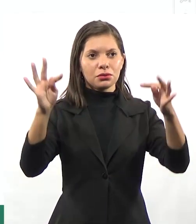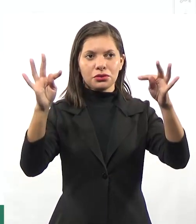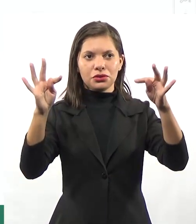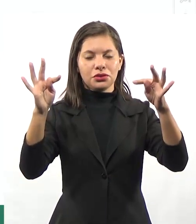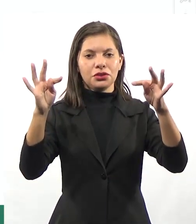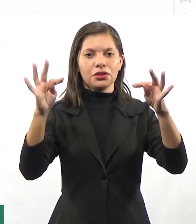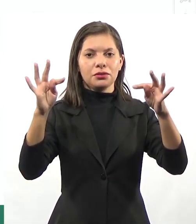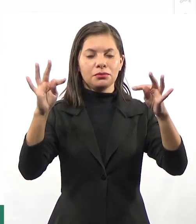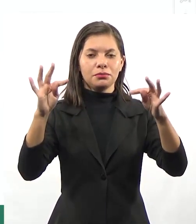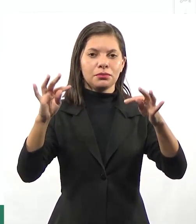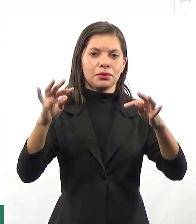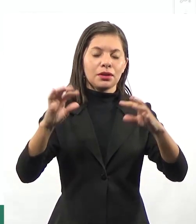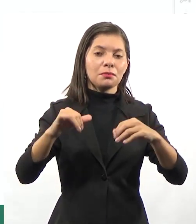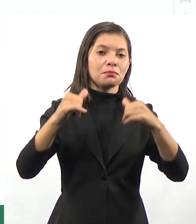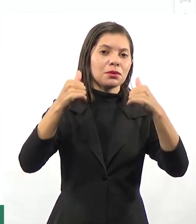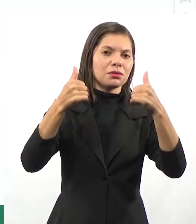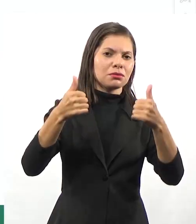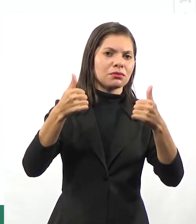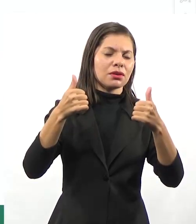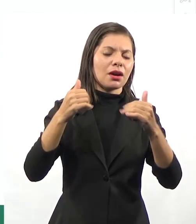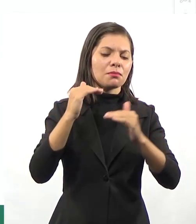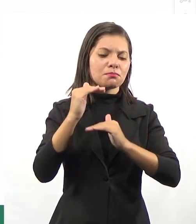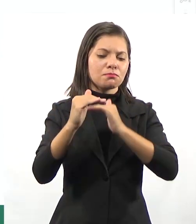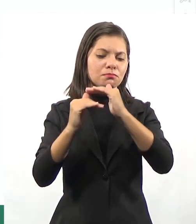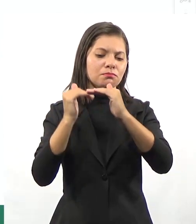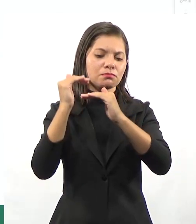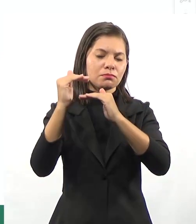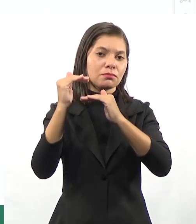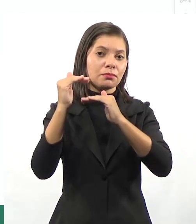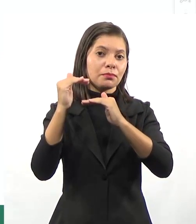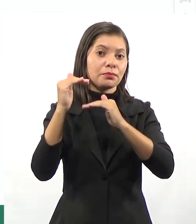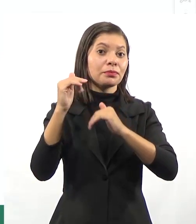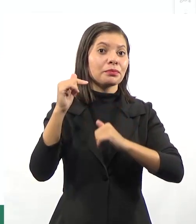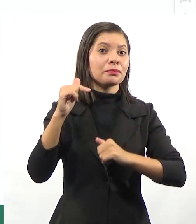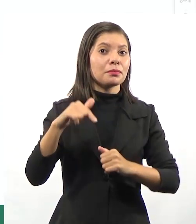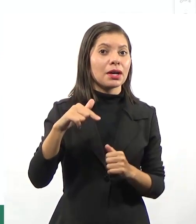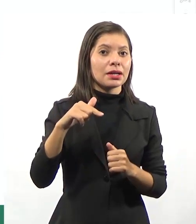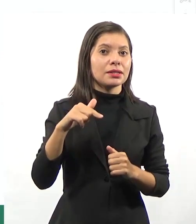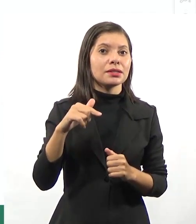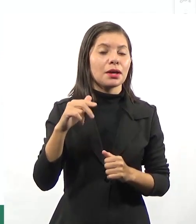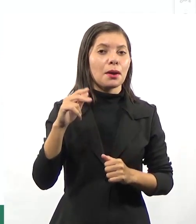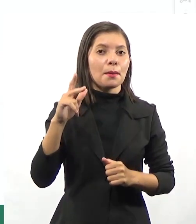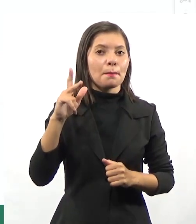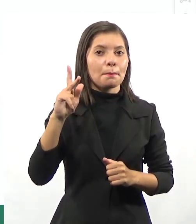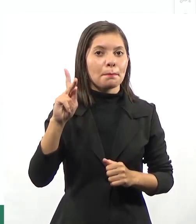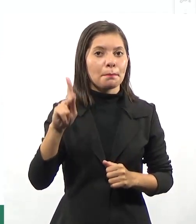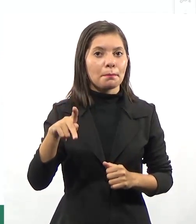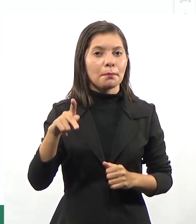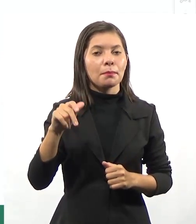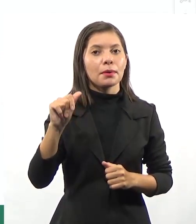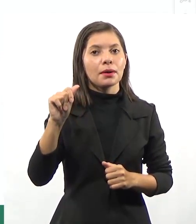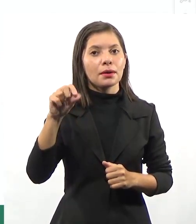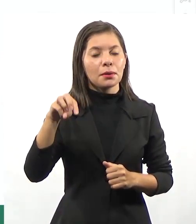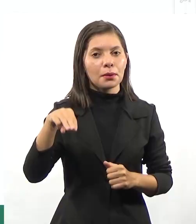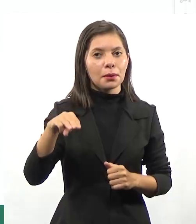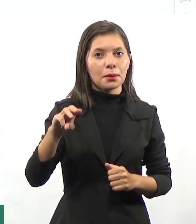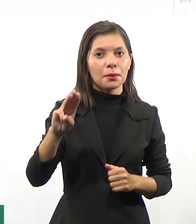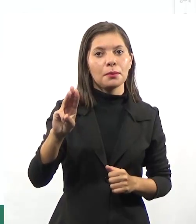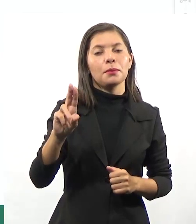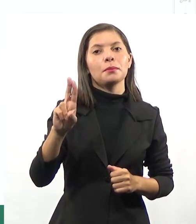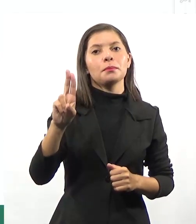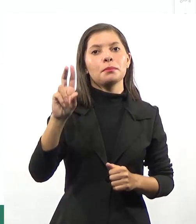intensificar a produção, melhorar o processo produtivo. Já para Camura, em 1990, a tecnologia